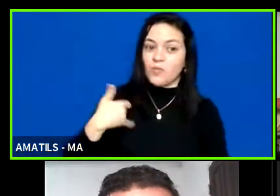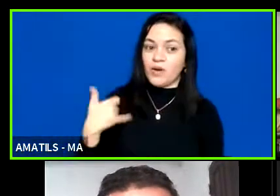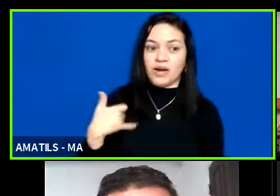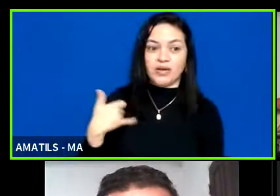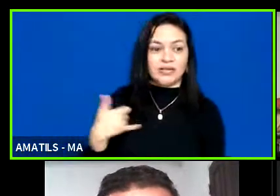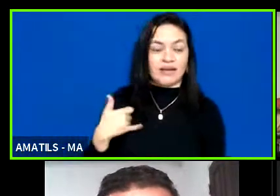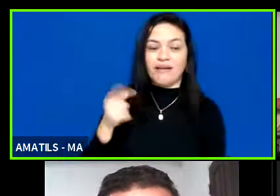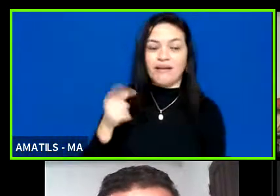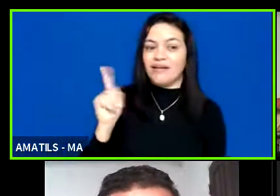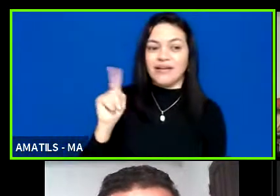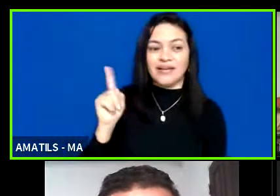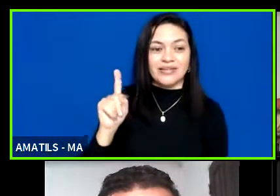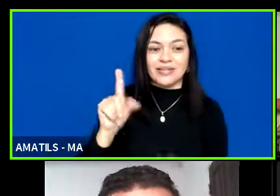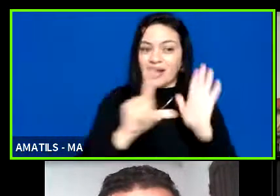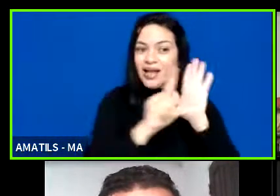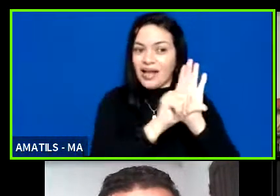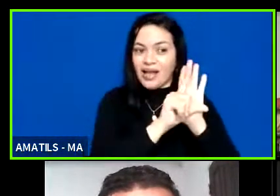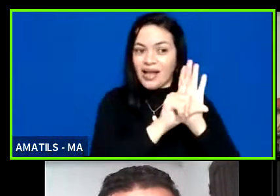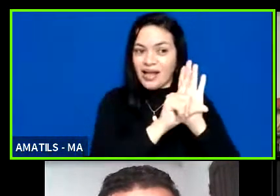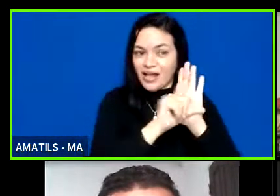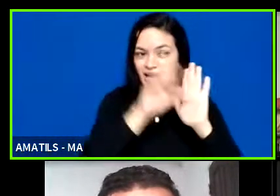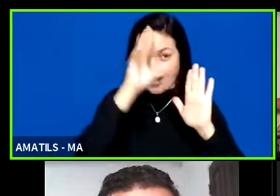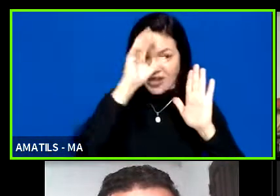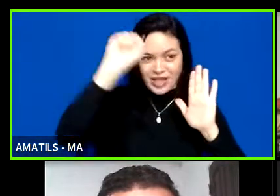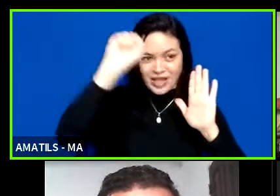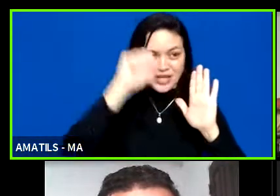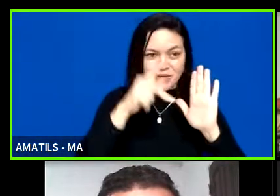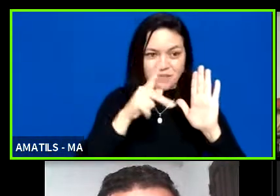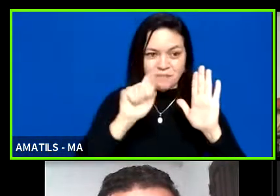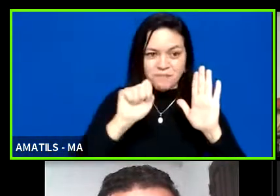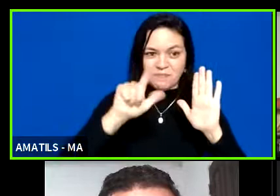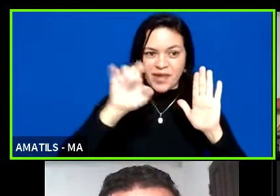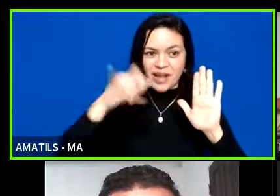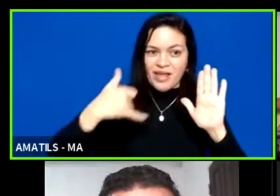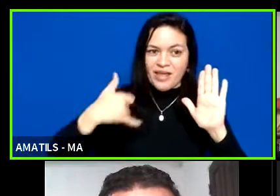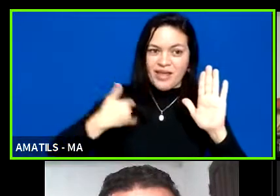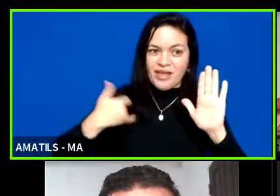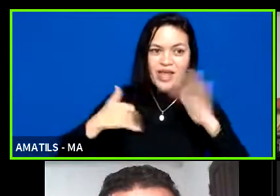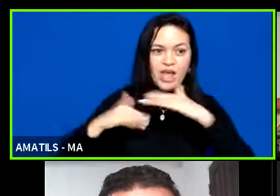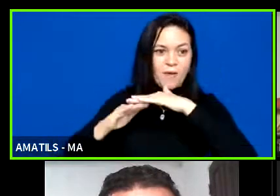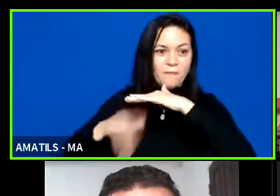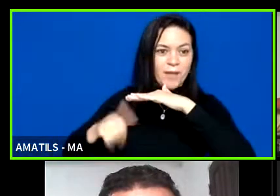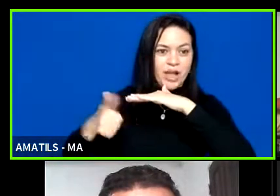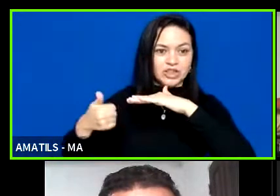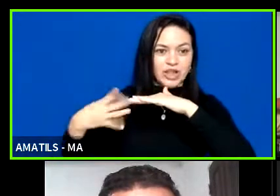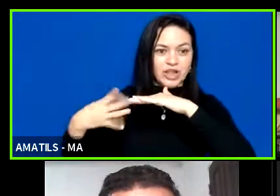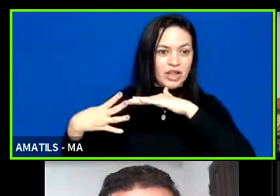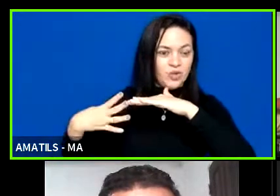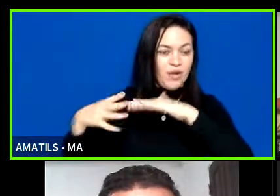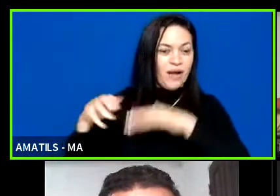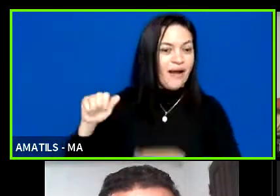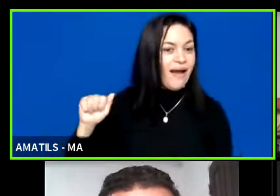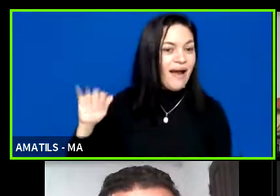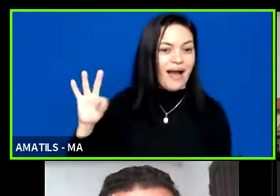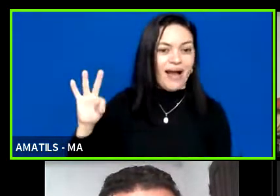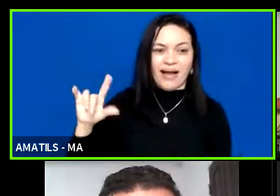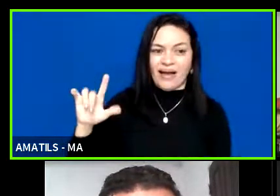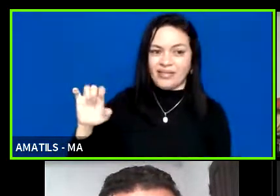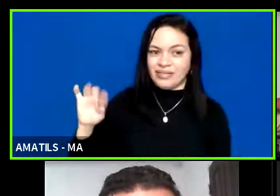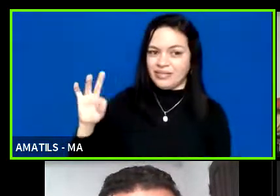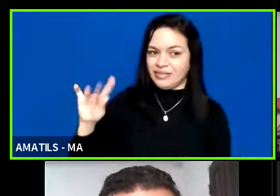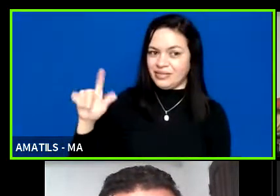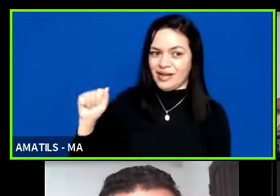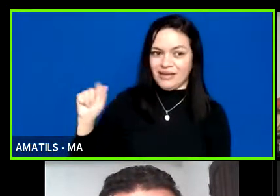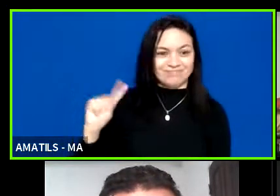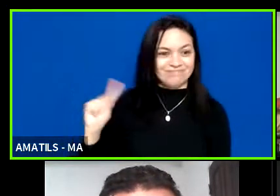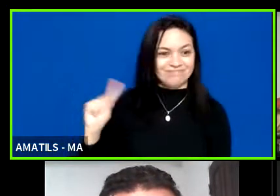atleta. A Lei Pelé não considera quem tem abaixo de 14 anos atleta. Então, como é que ela está lá nessa competição? Que bendita